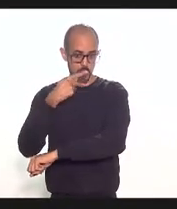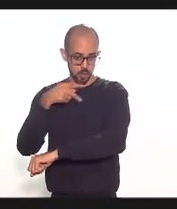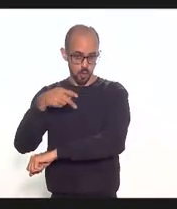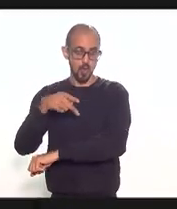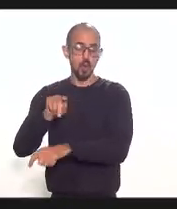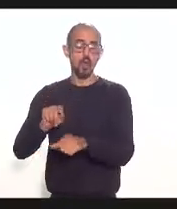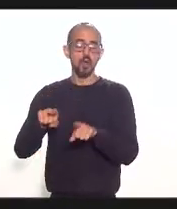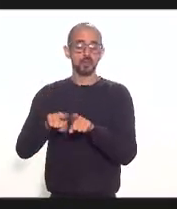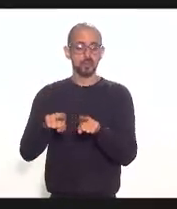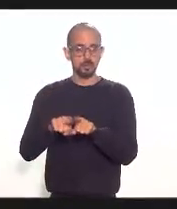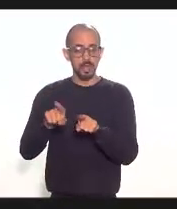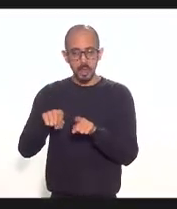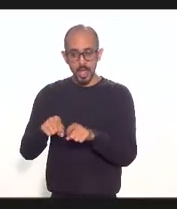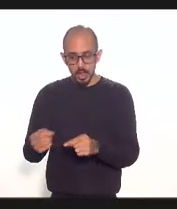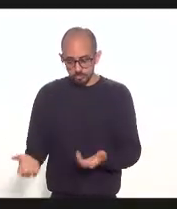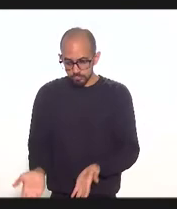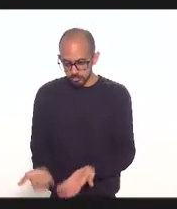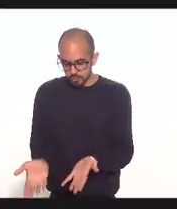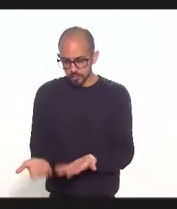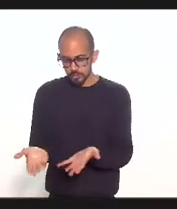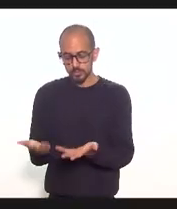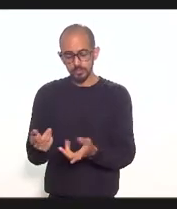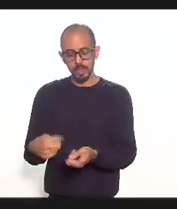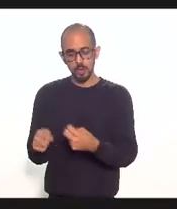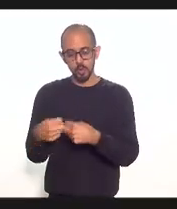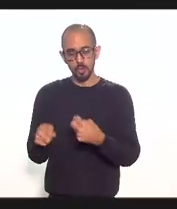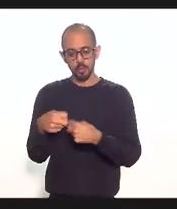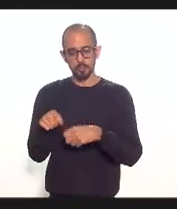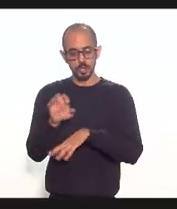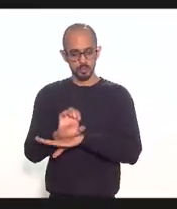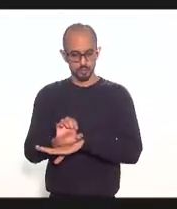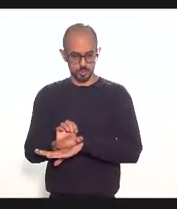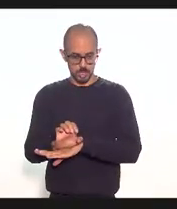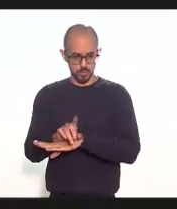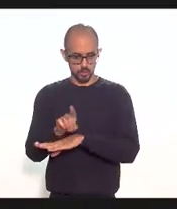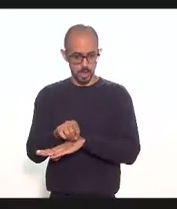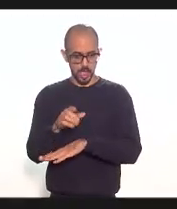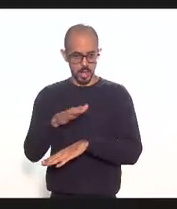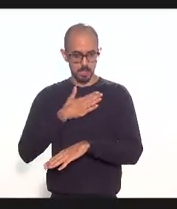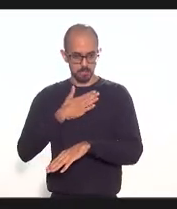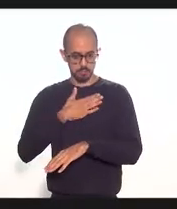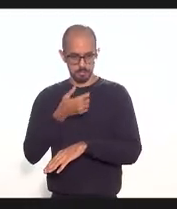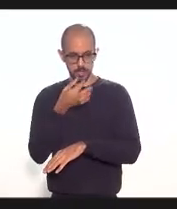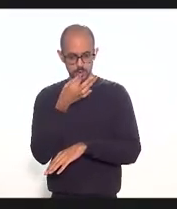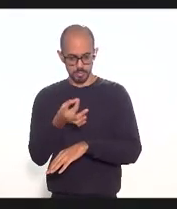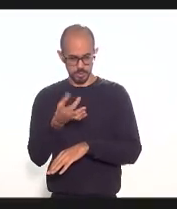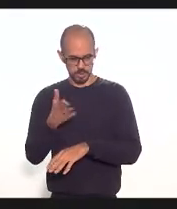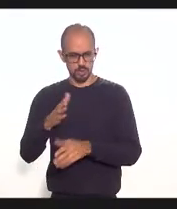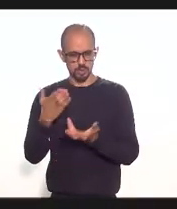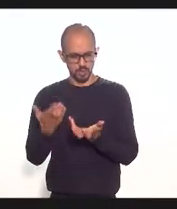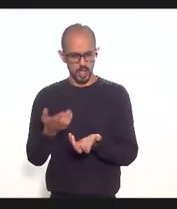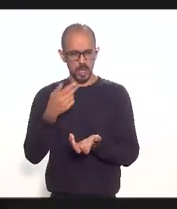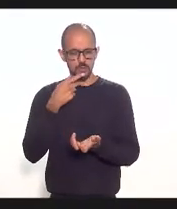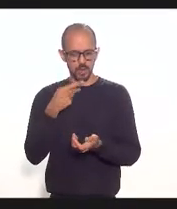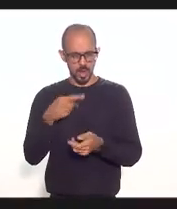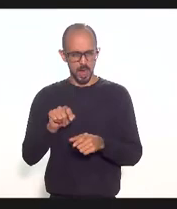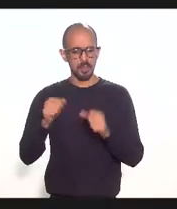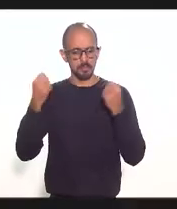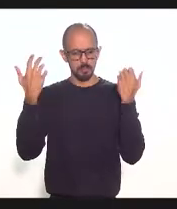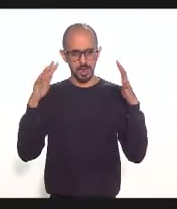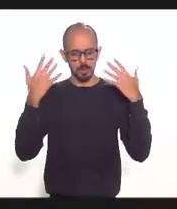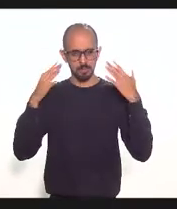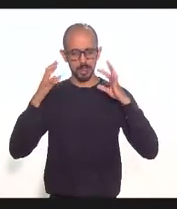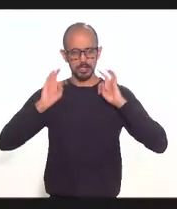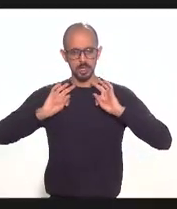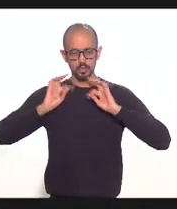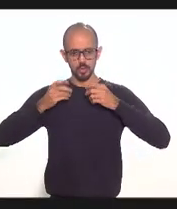plano de fomento à economia do nosso estado então eram essas as considerações que eu gostaria de fazer já parabenizando